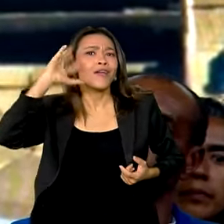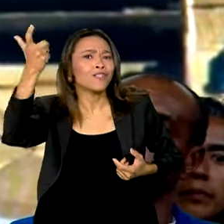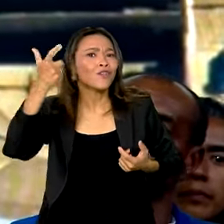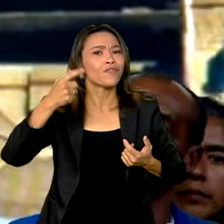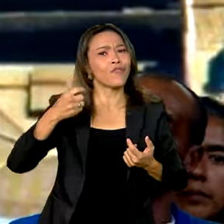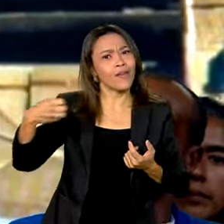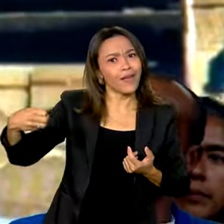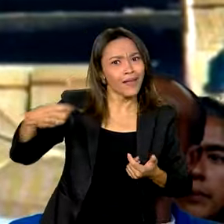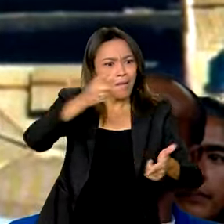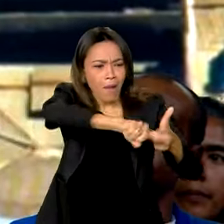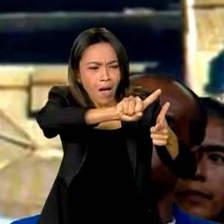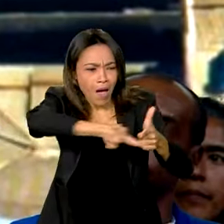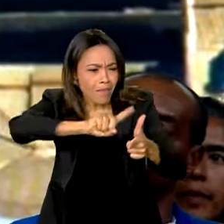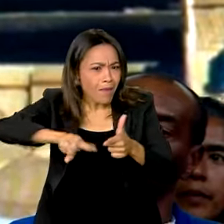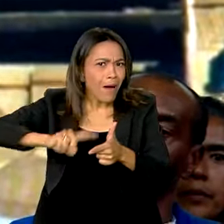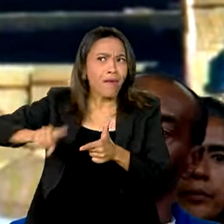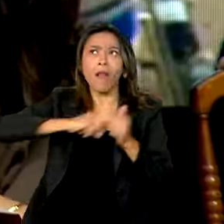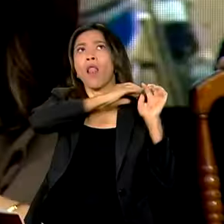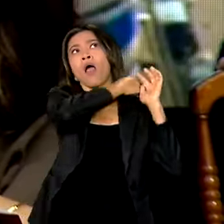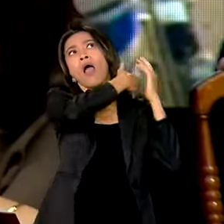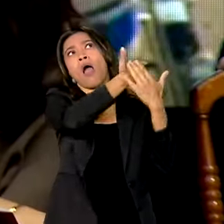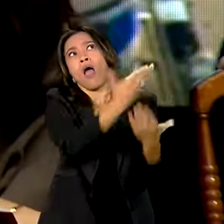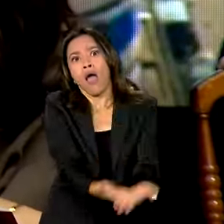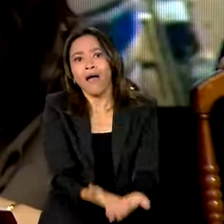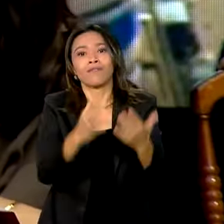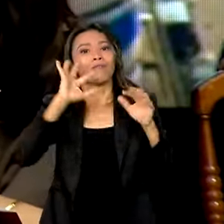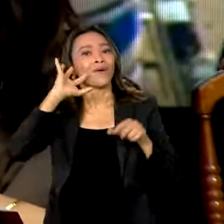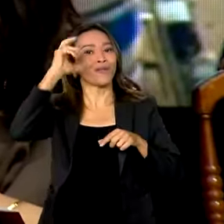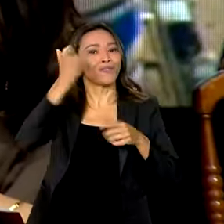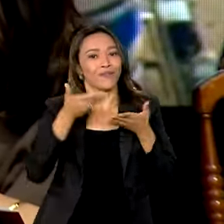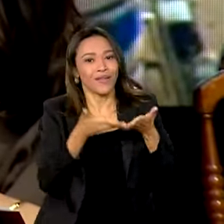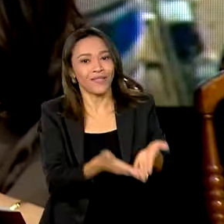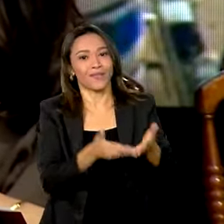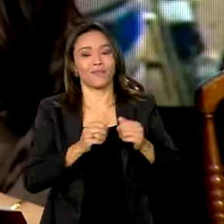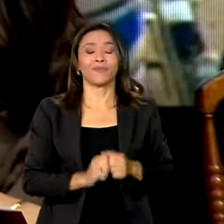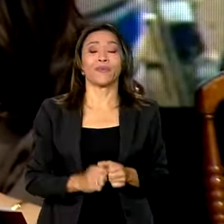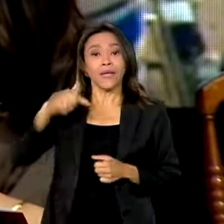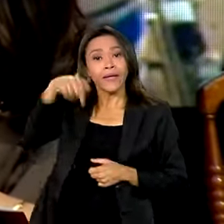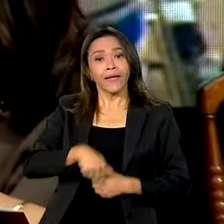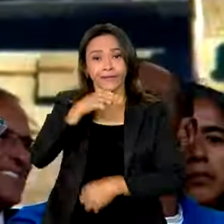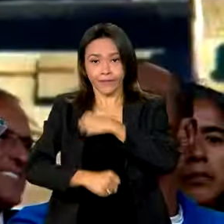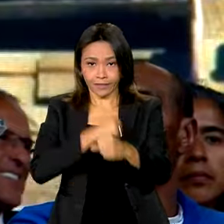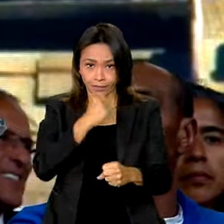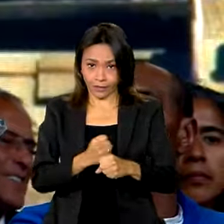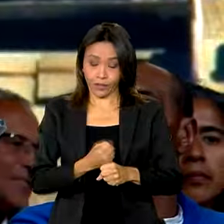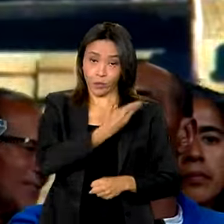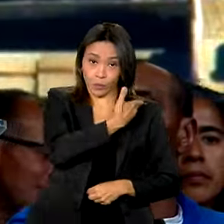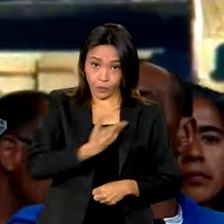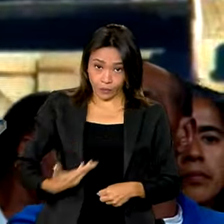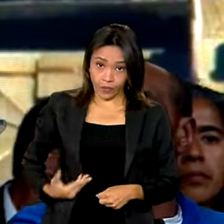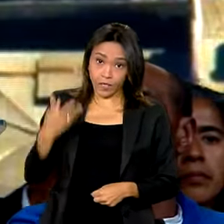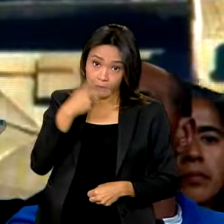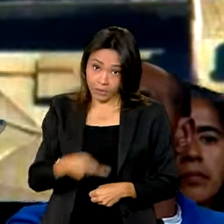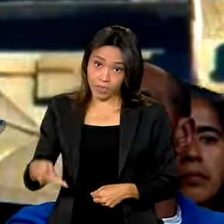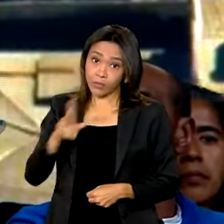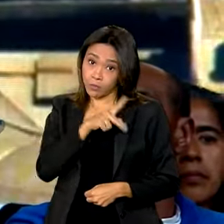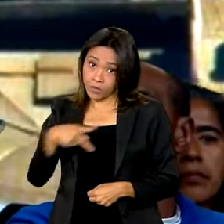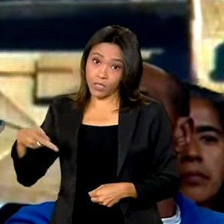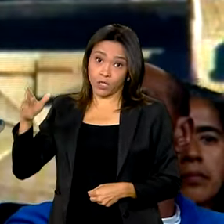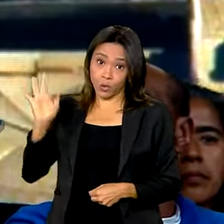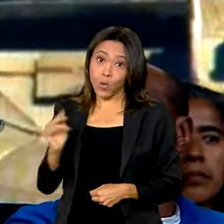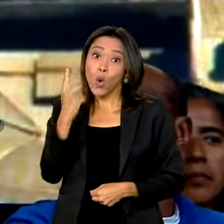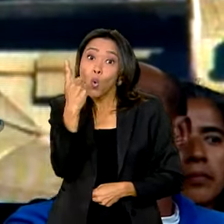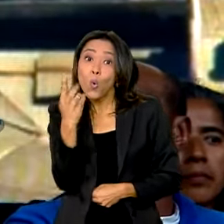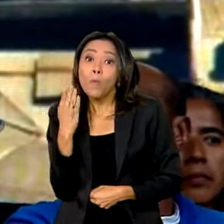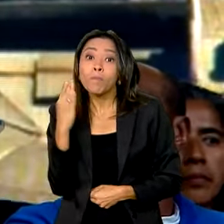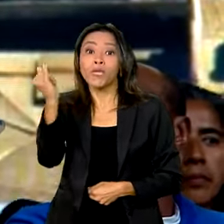para problemas que se arrastavam há muito tempo. Esse ano, o governo do presidente Lula vai aplicar mais de um bilhão de reais